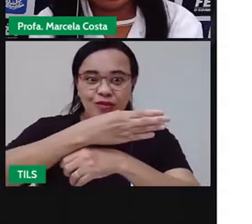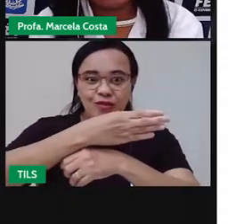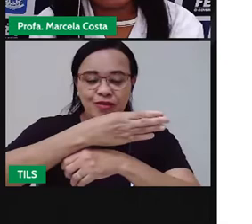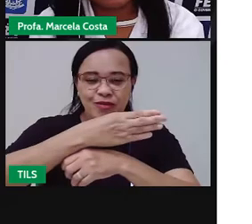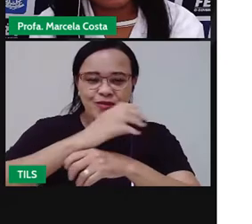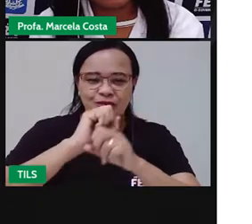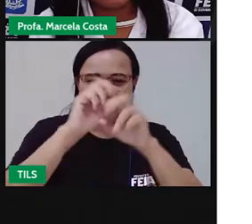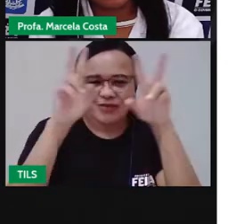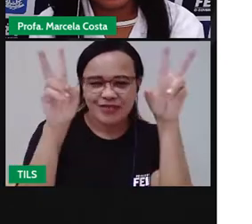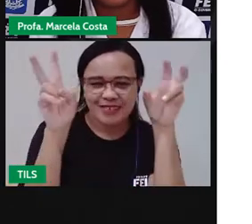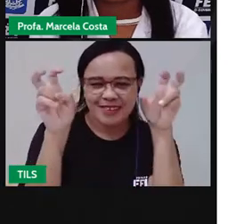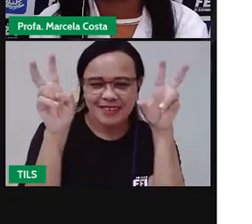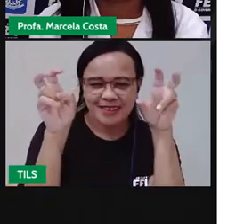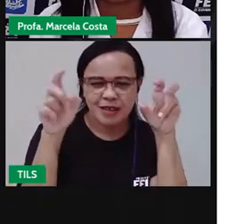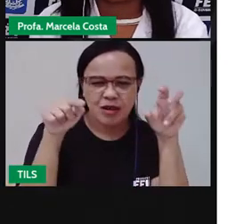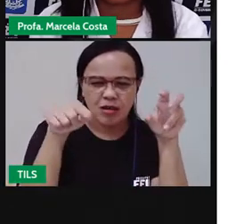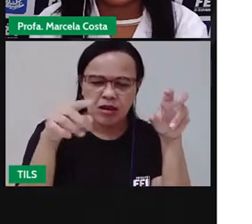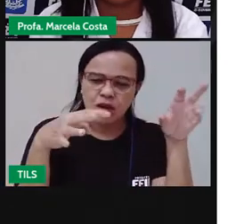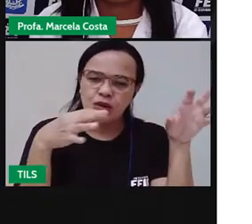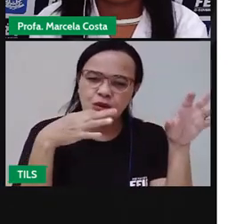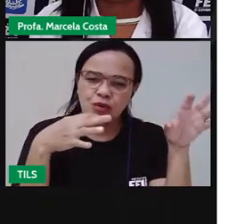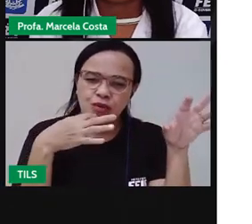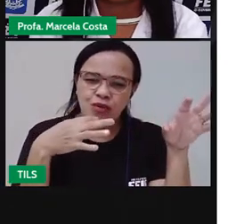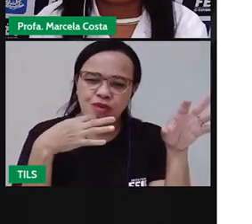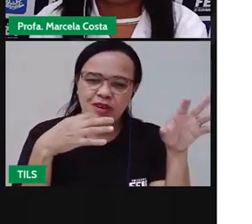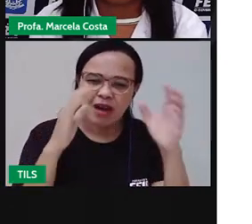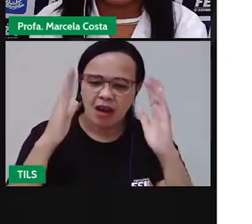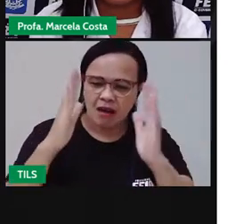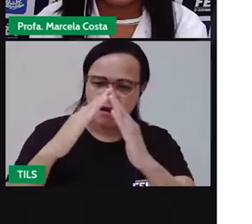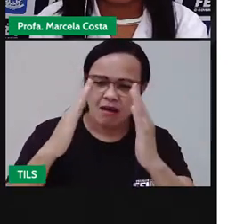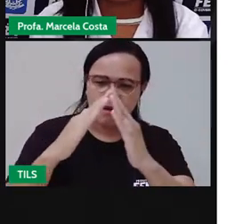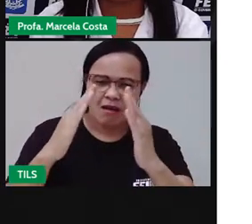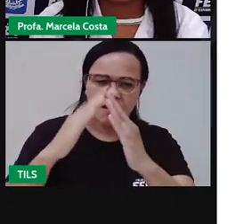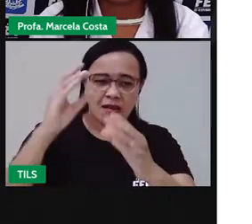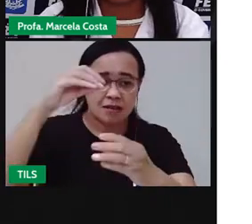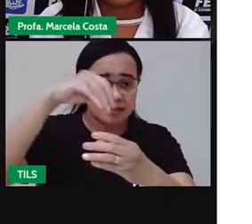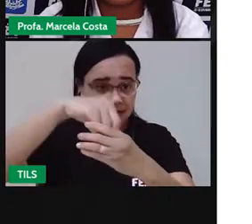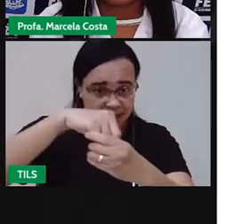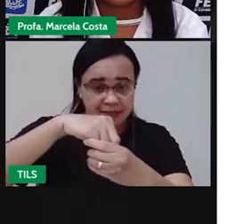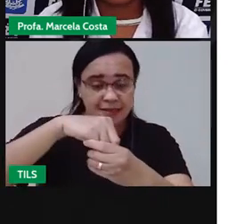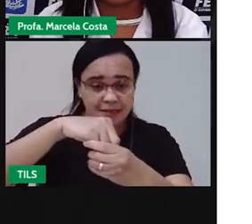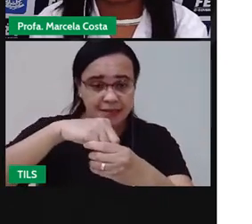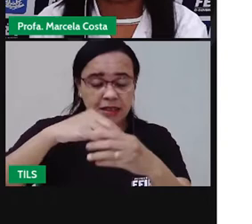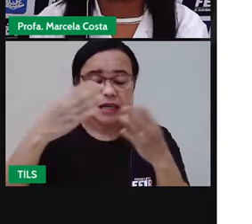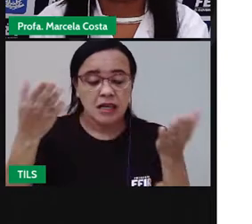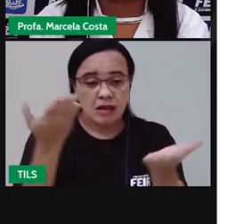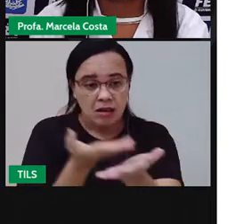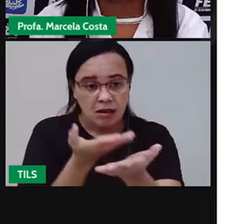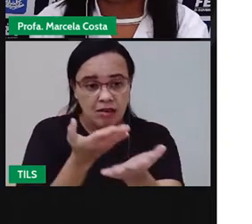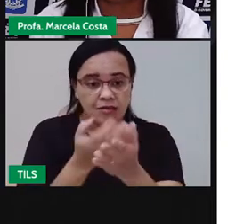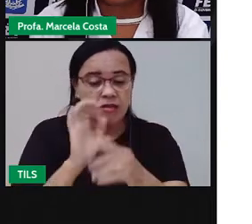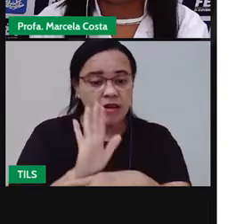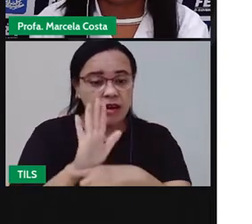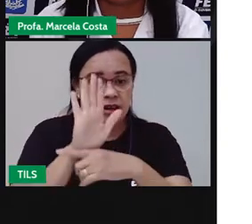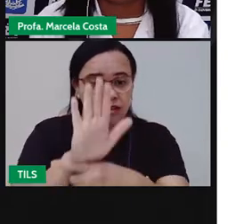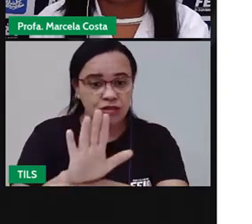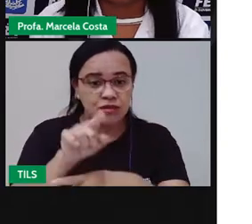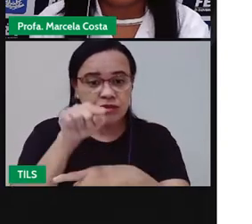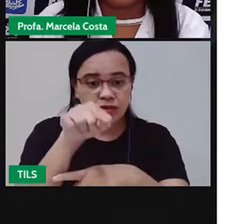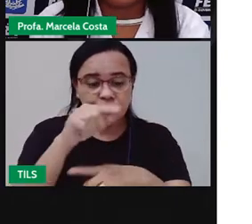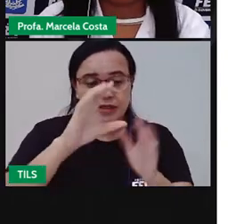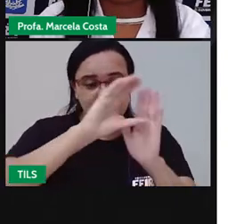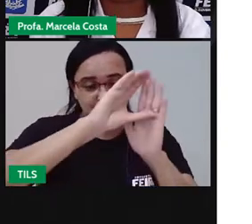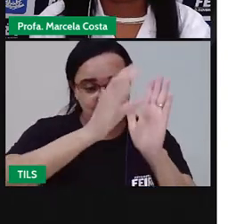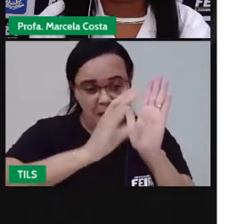Moradia? Com essa aula, você vai aprender a descrever as características do seu lugar de